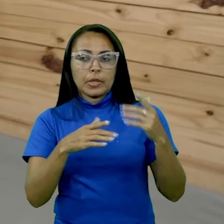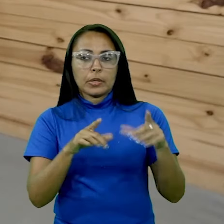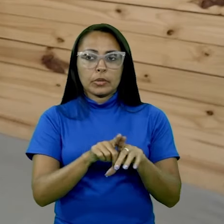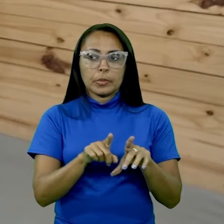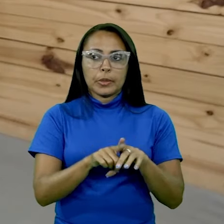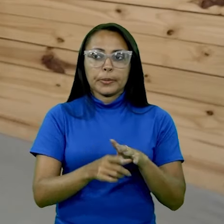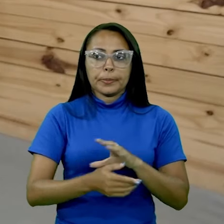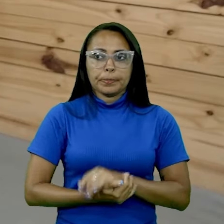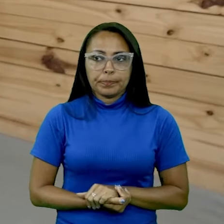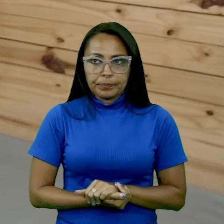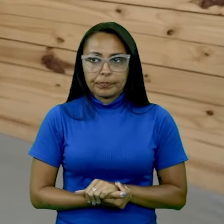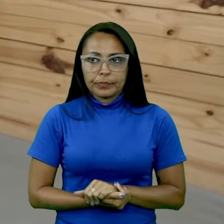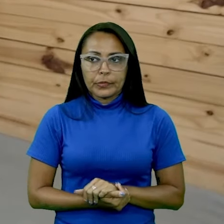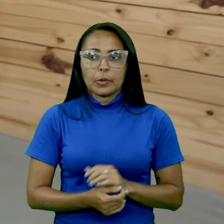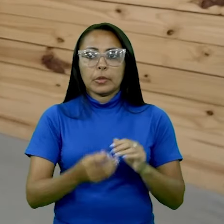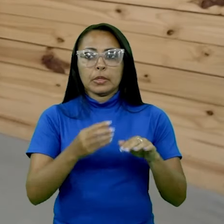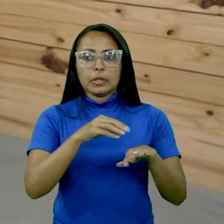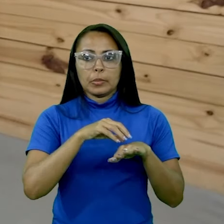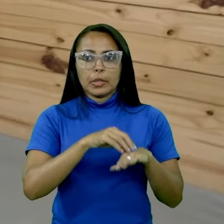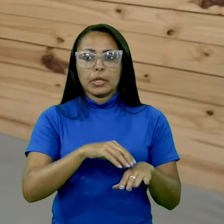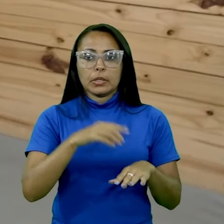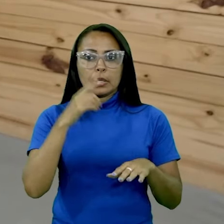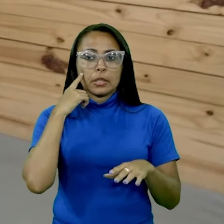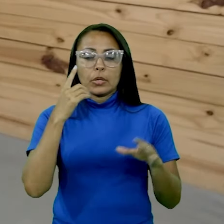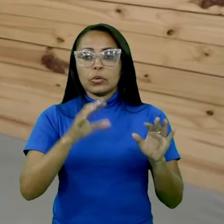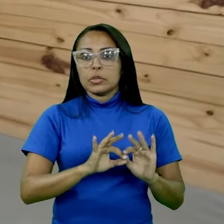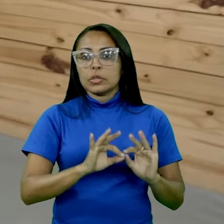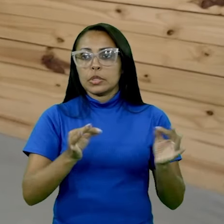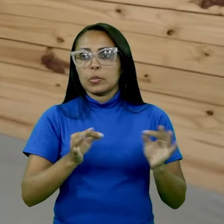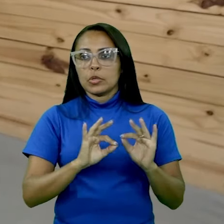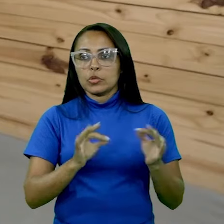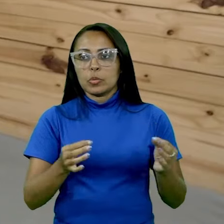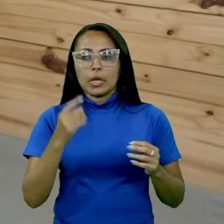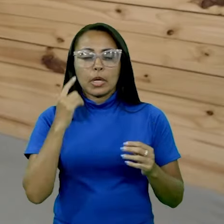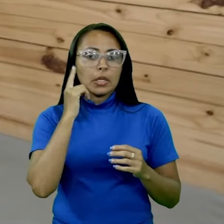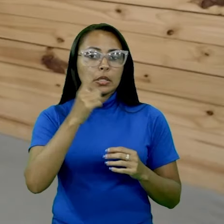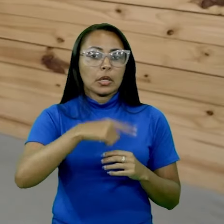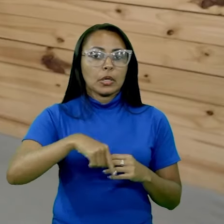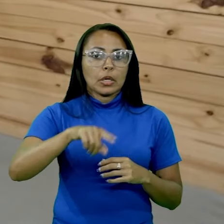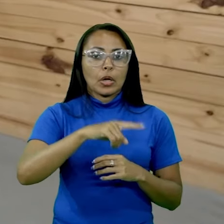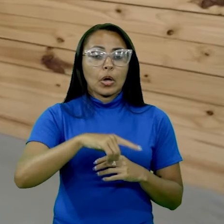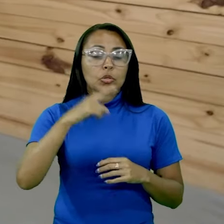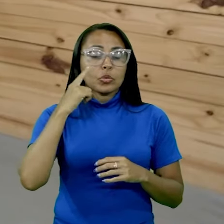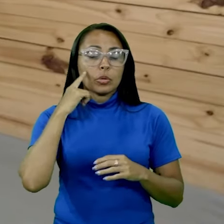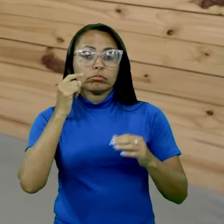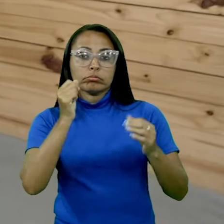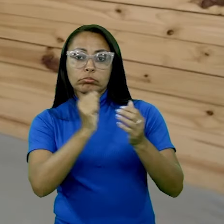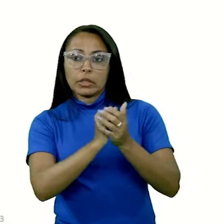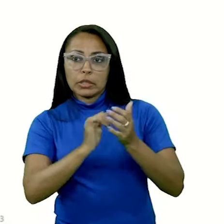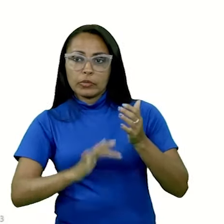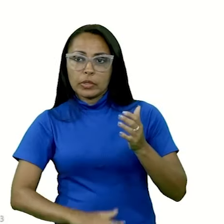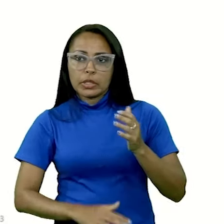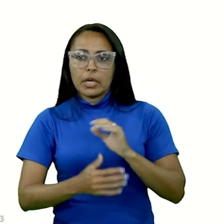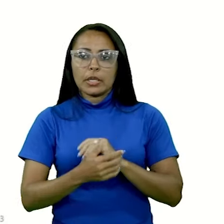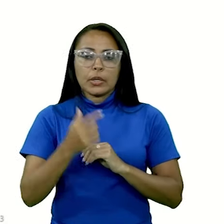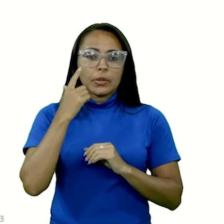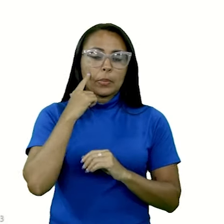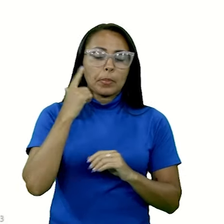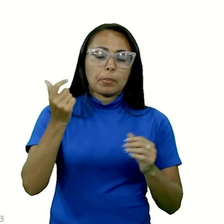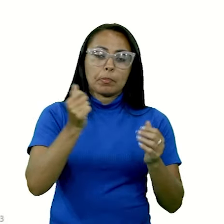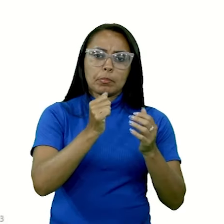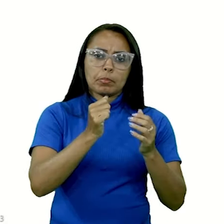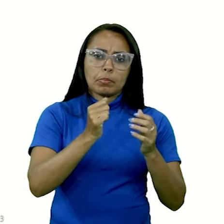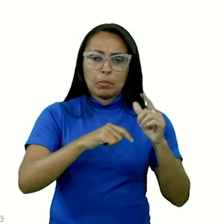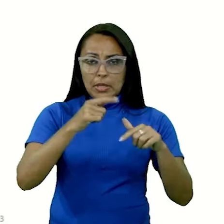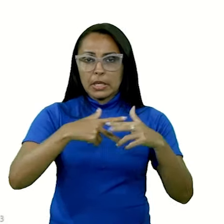aí, processamento de pedidos se desmembra em quatro outras subatividades. Para que um produto ou material chegue